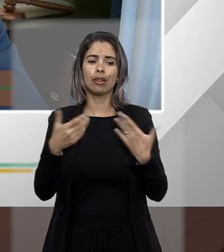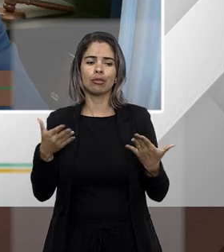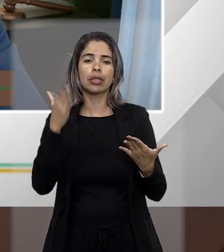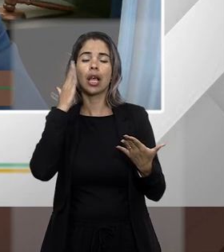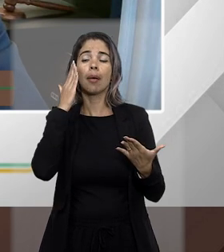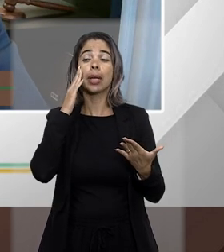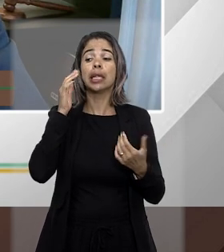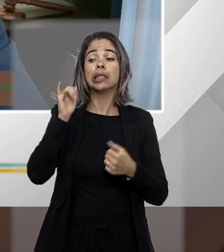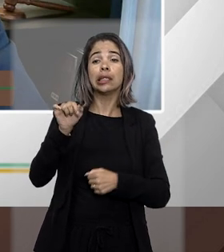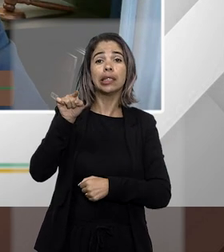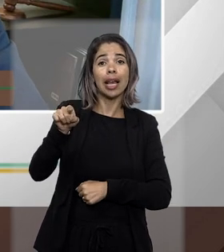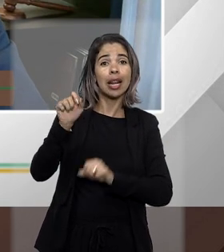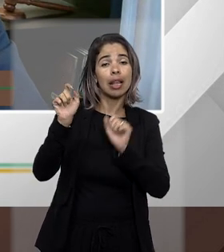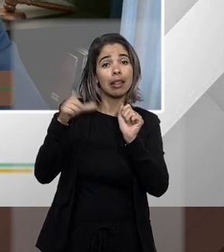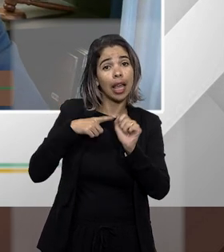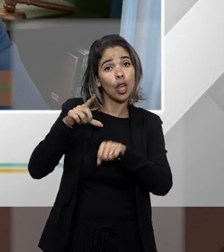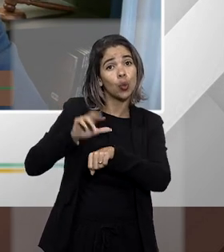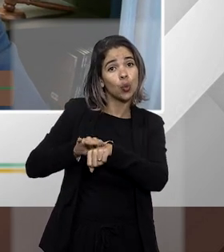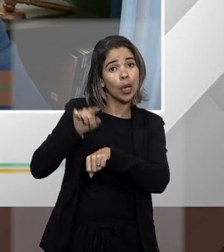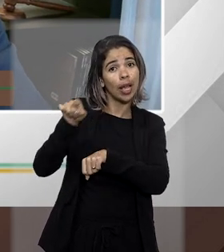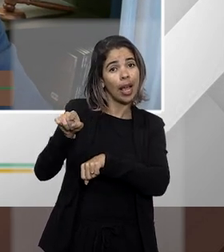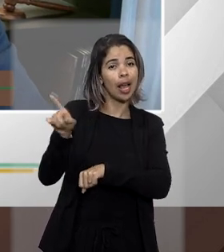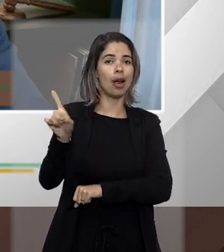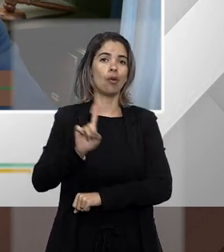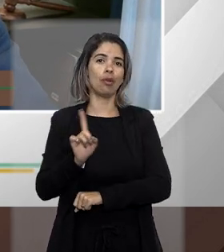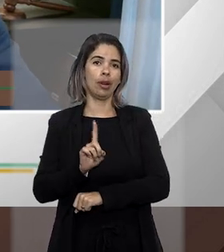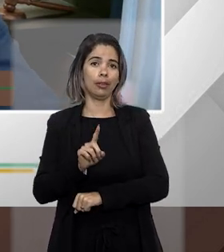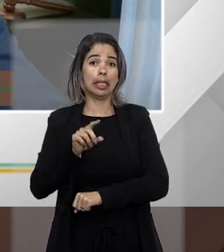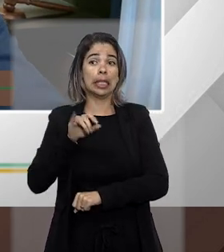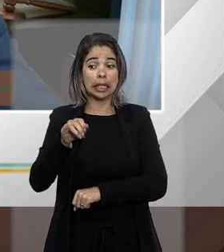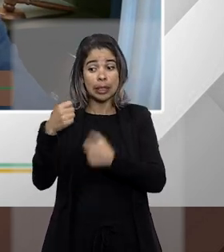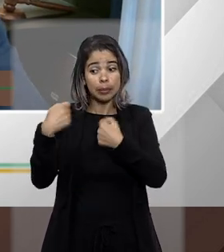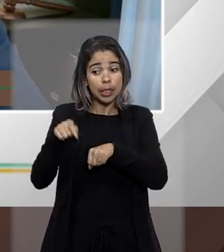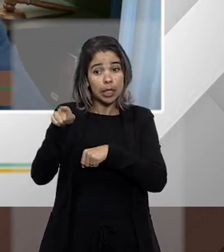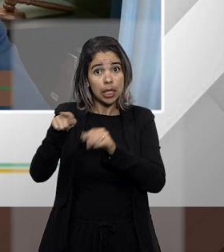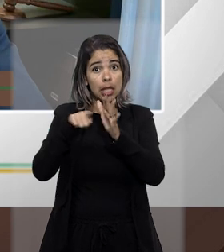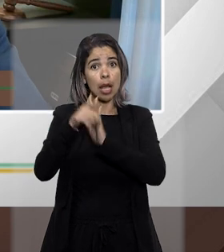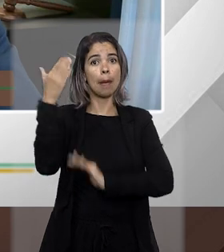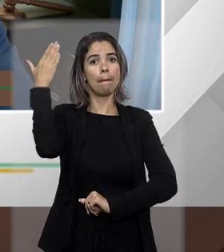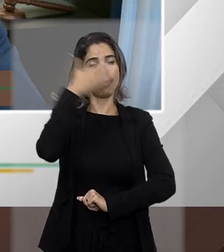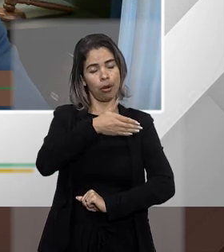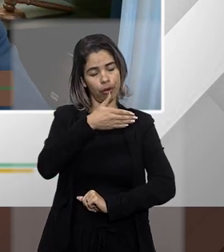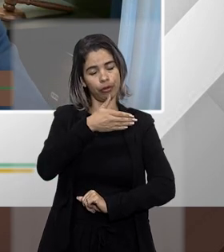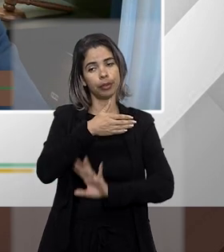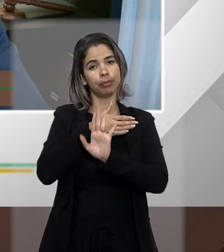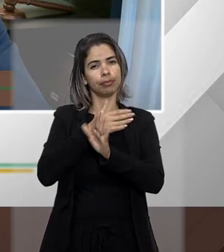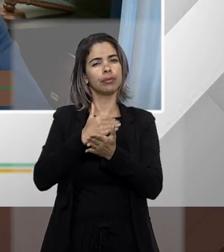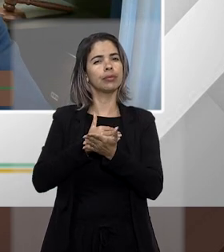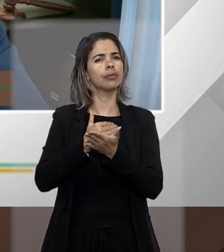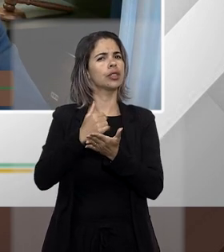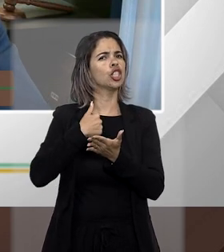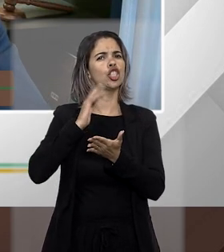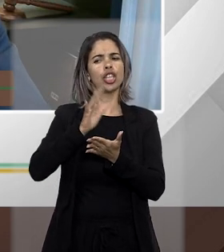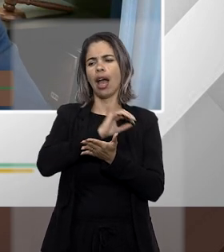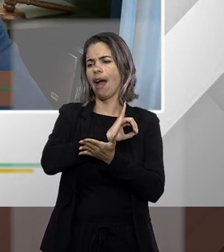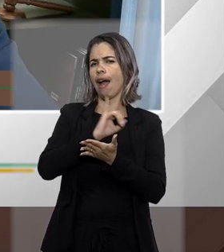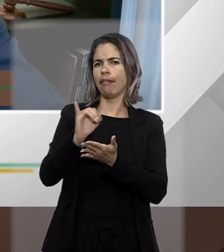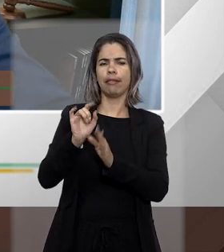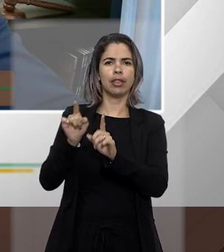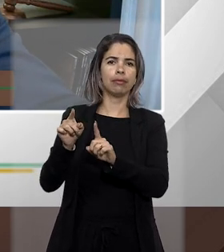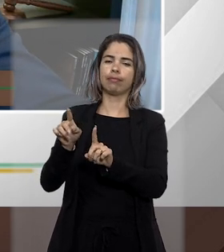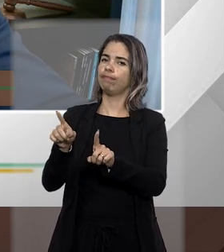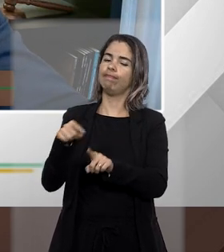então se precisa dessa dilação probatória de início eu já aviso a parte olha não vai ser cabível no mandato de segurança